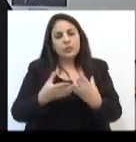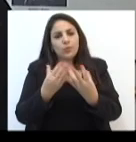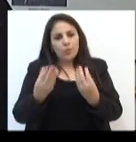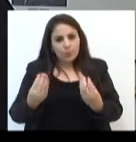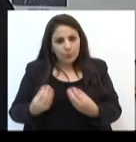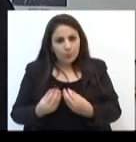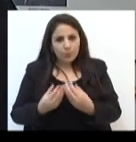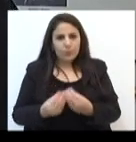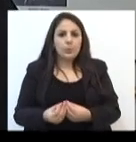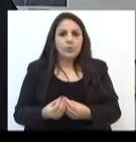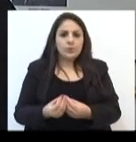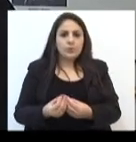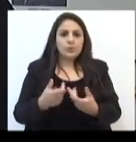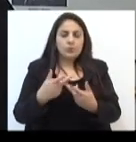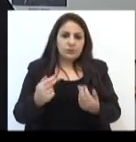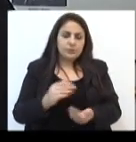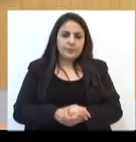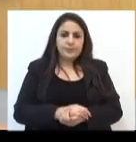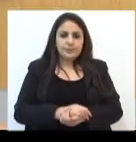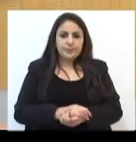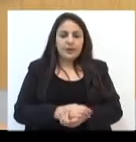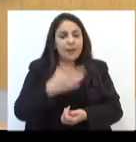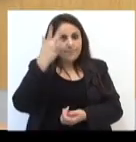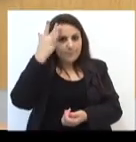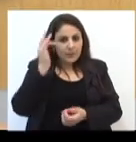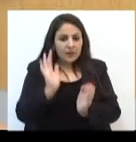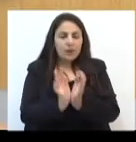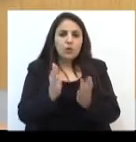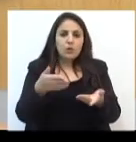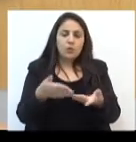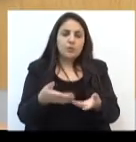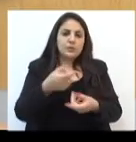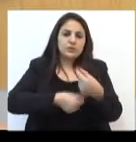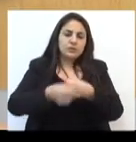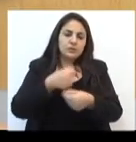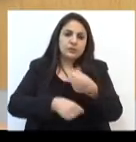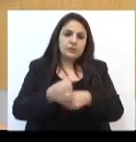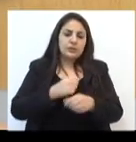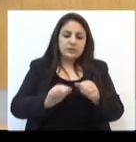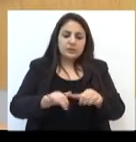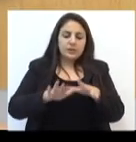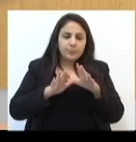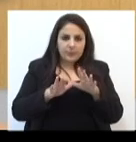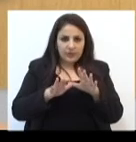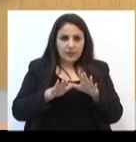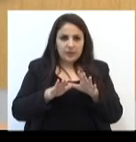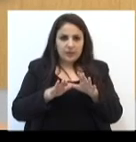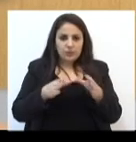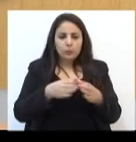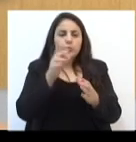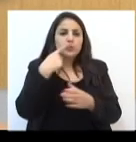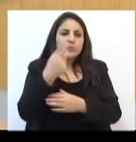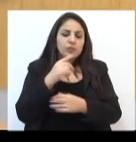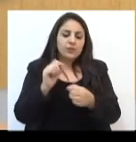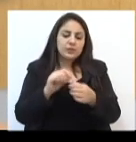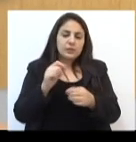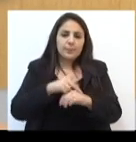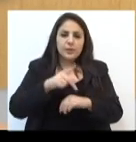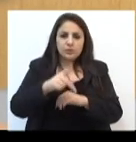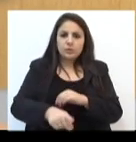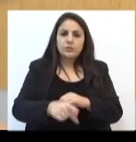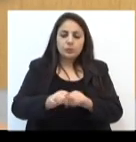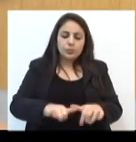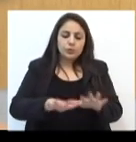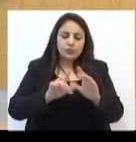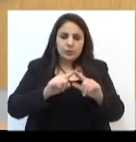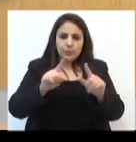muita participação social. Amanhã, a Comissão de Finanças da Assembleia Legislativa vai realizar em passo